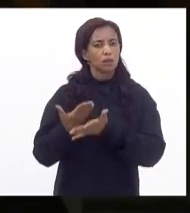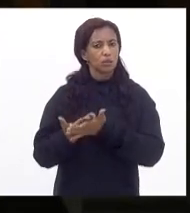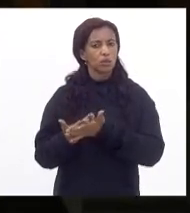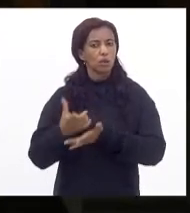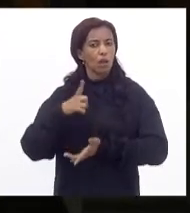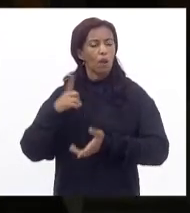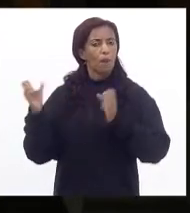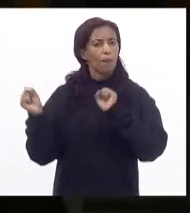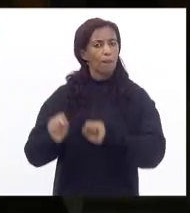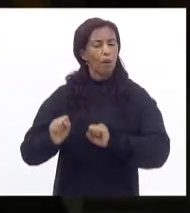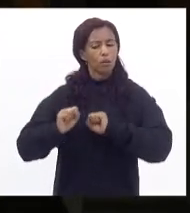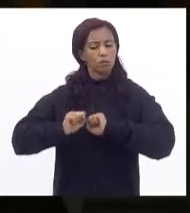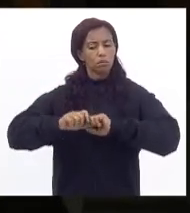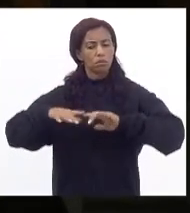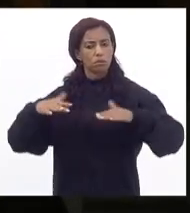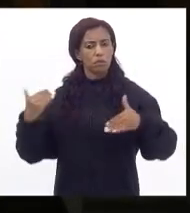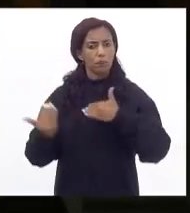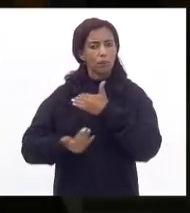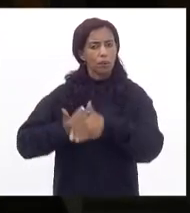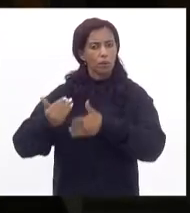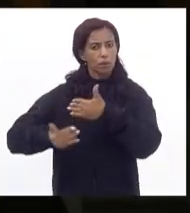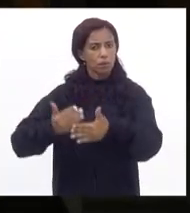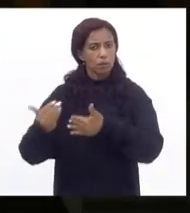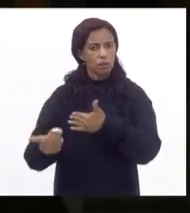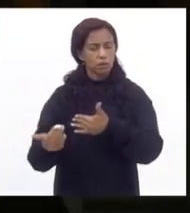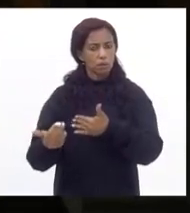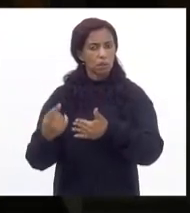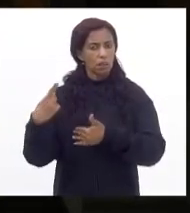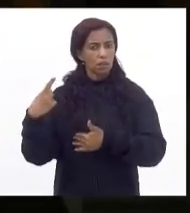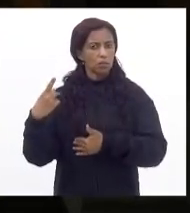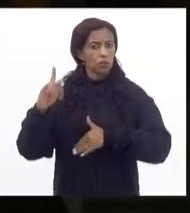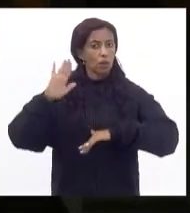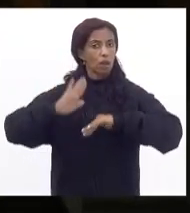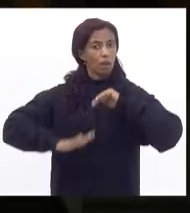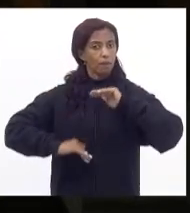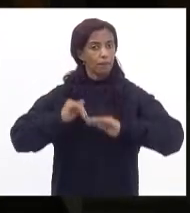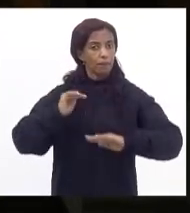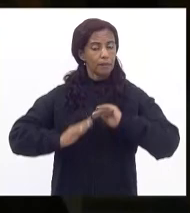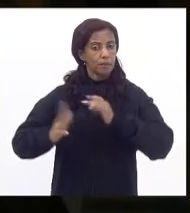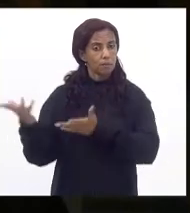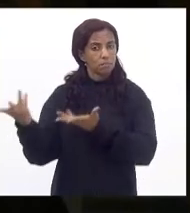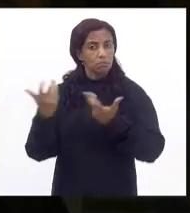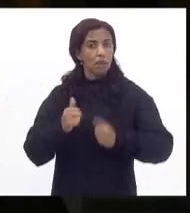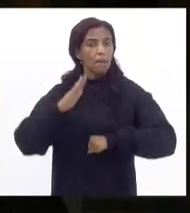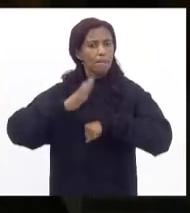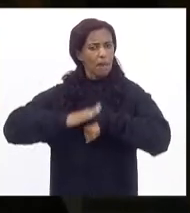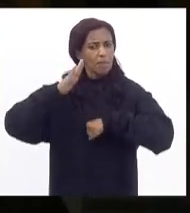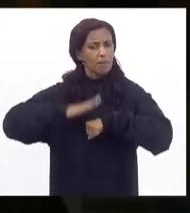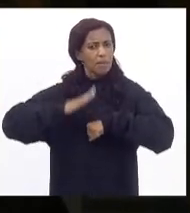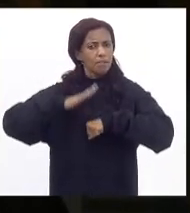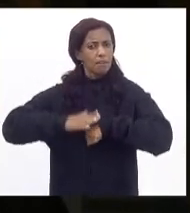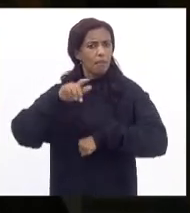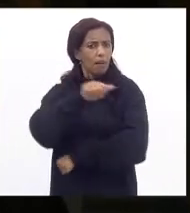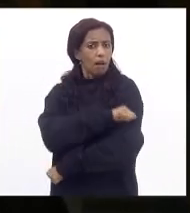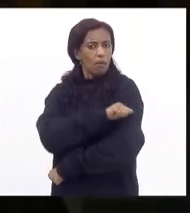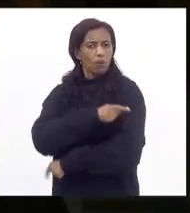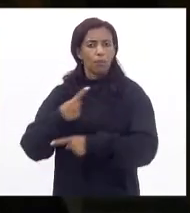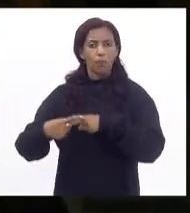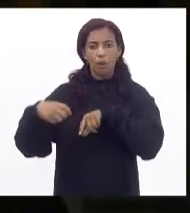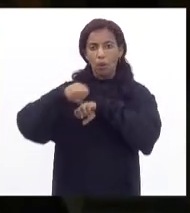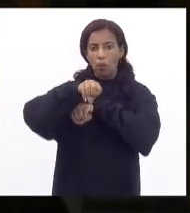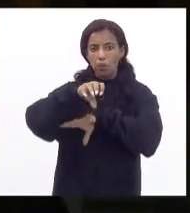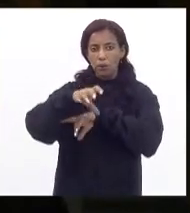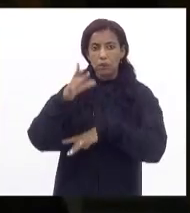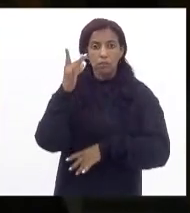possam ampliar progressivamente a sua capacidade de receber mais e mais alunos porque o ensino